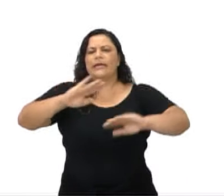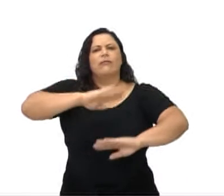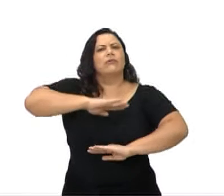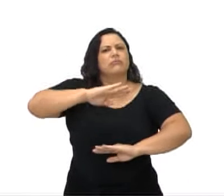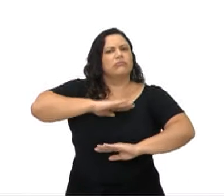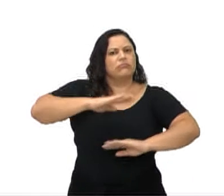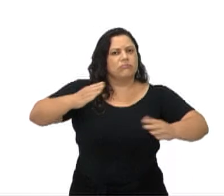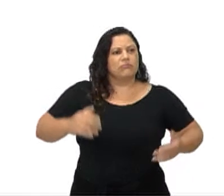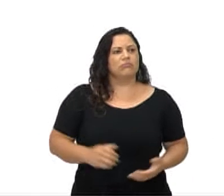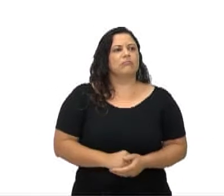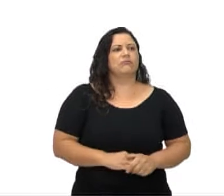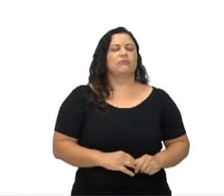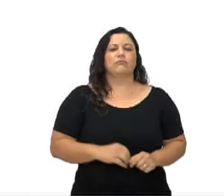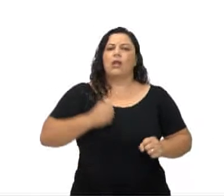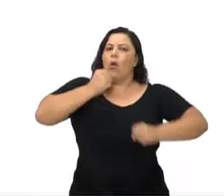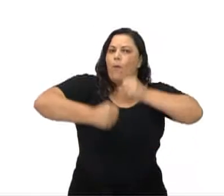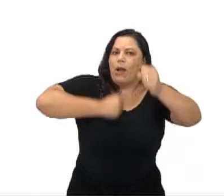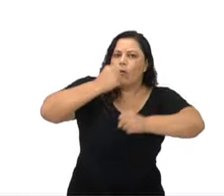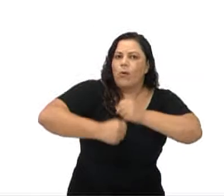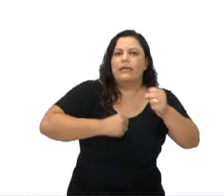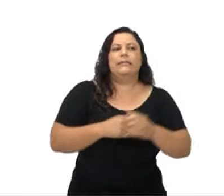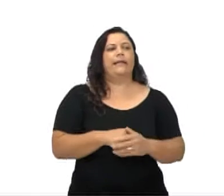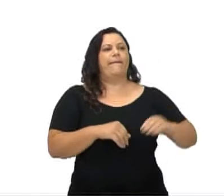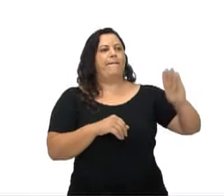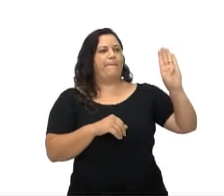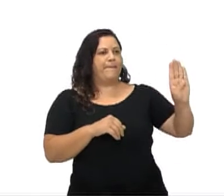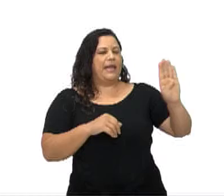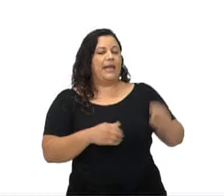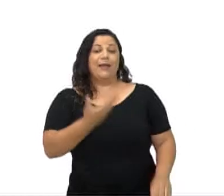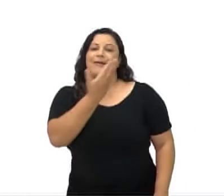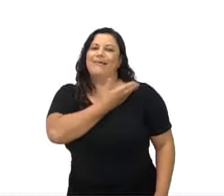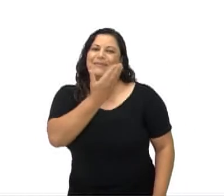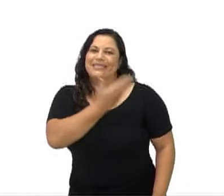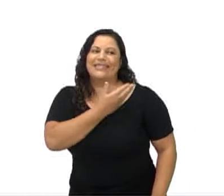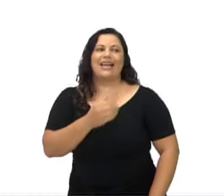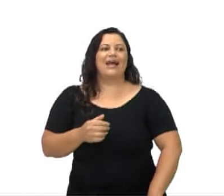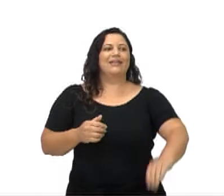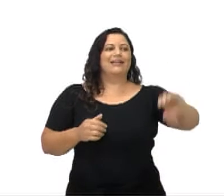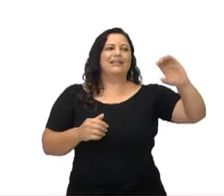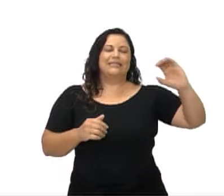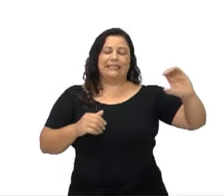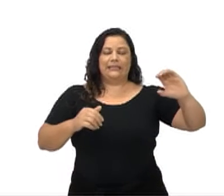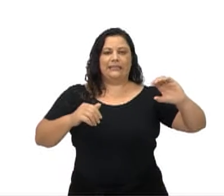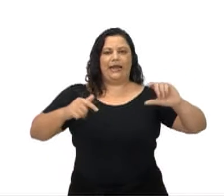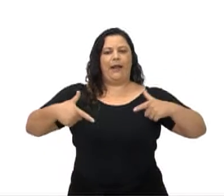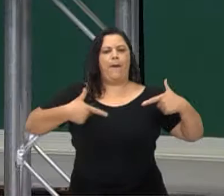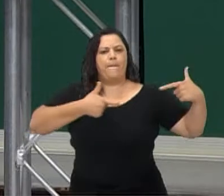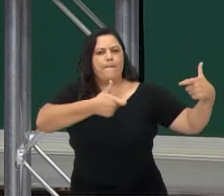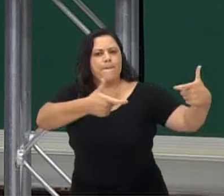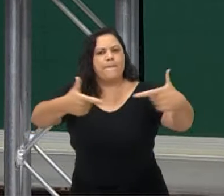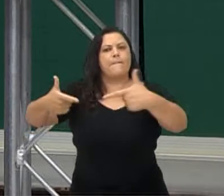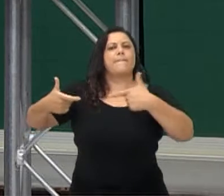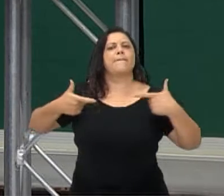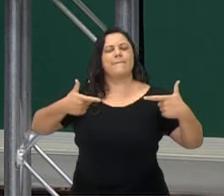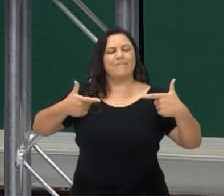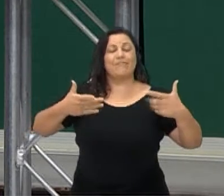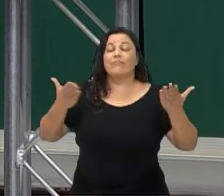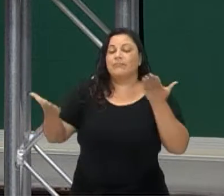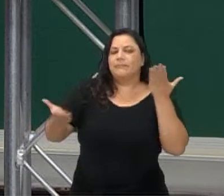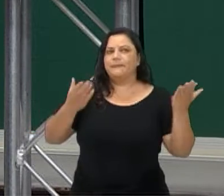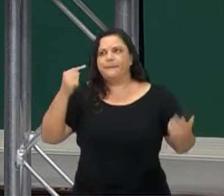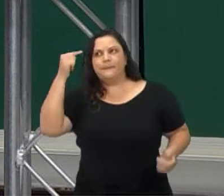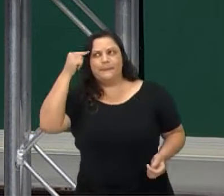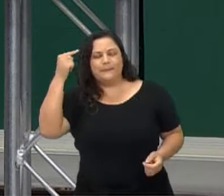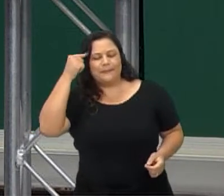A, uma corrida? Alternativa B, uma amizade? Alternativa C, uma batalha? Pensem com